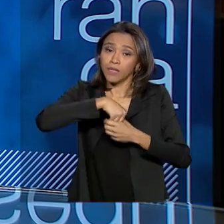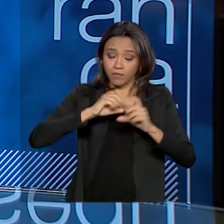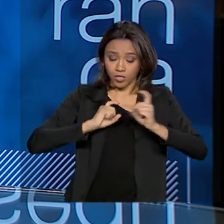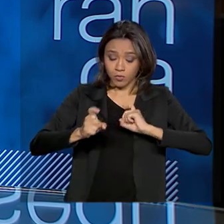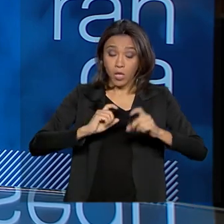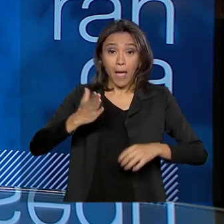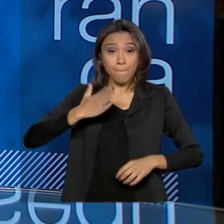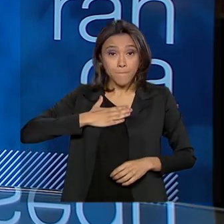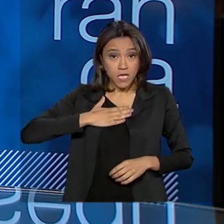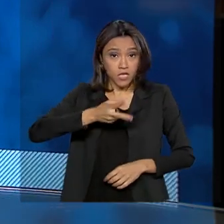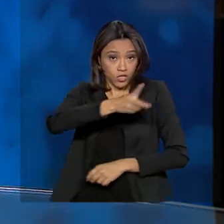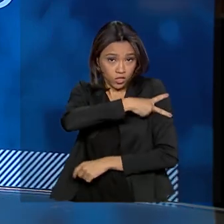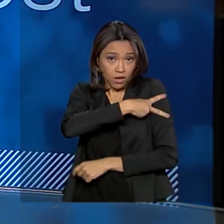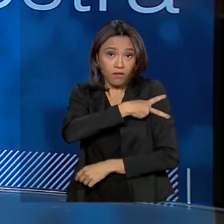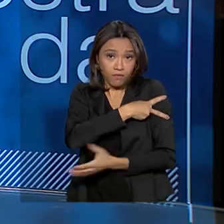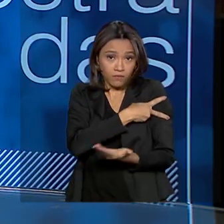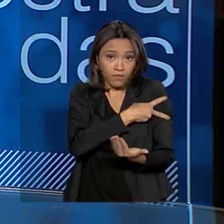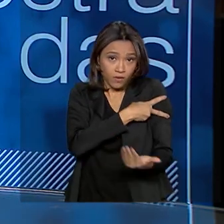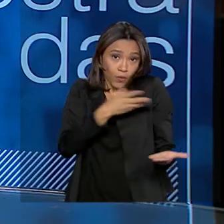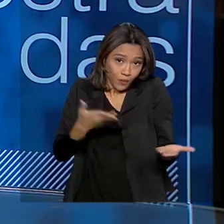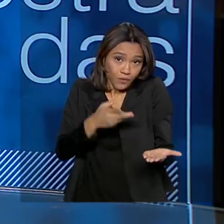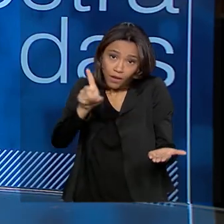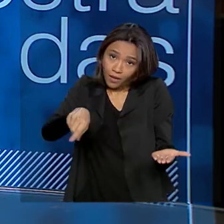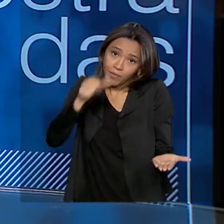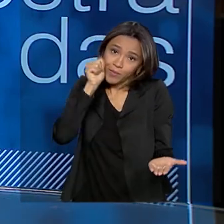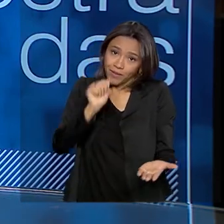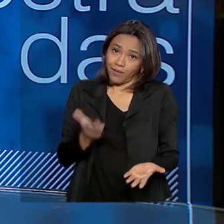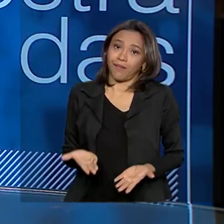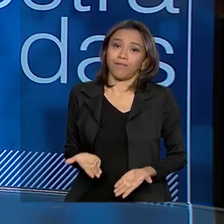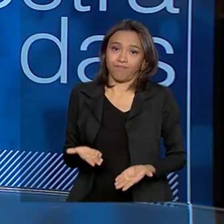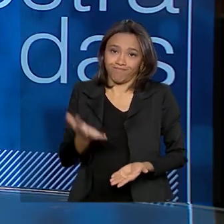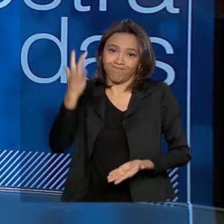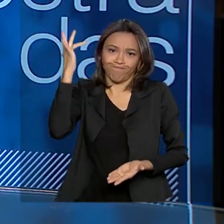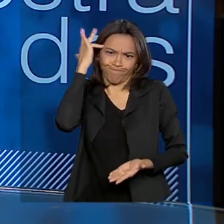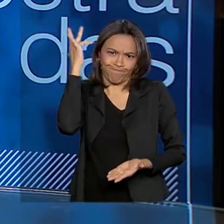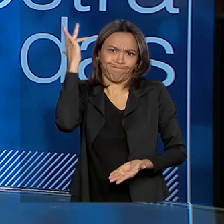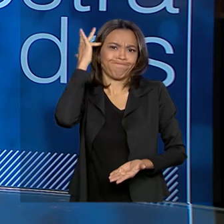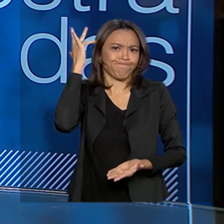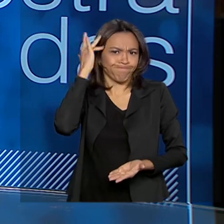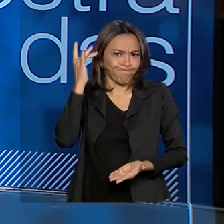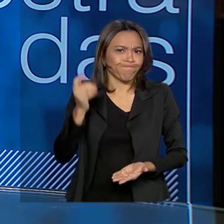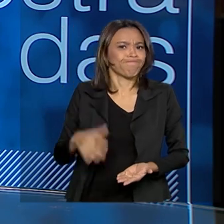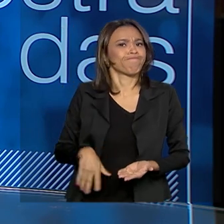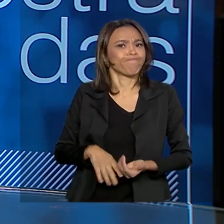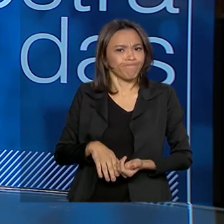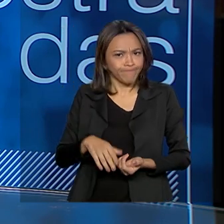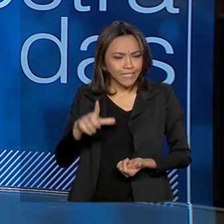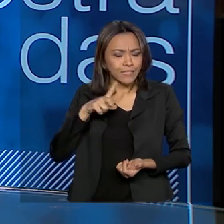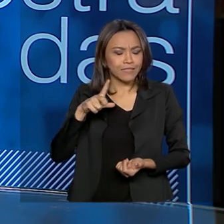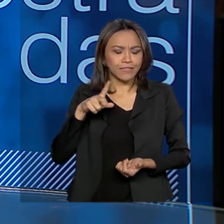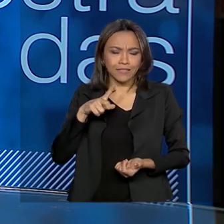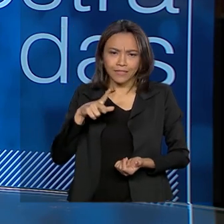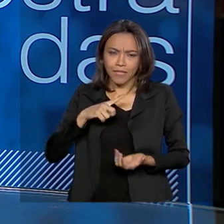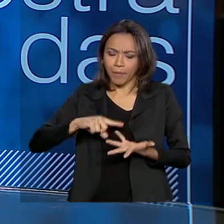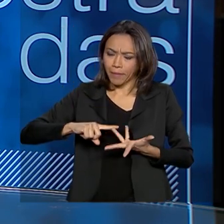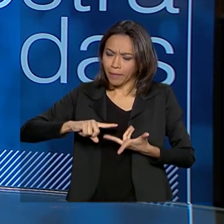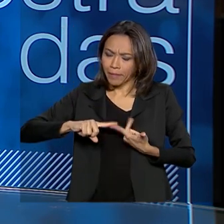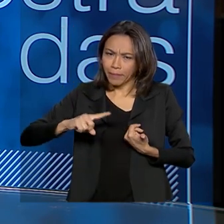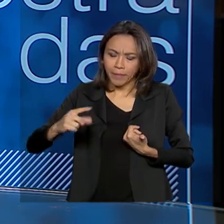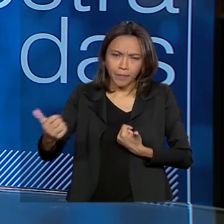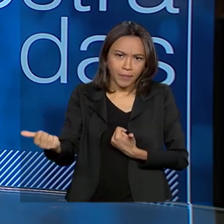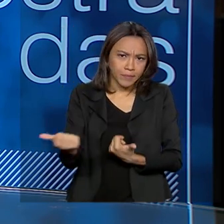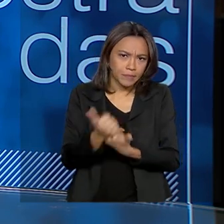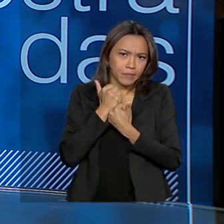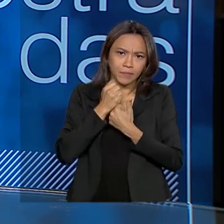Minha chefe de gabinete hoje é uma mulher muito qualificada, tem uma contribuição muito grande dentro da